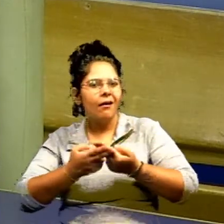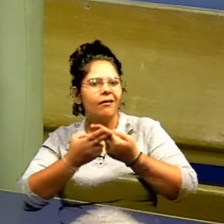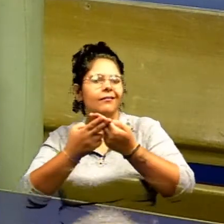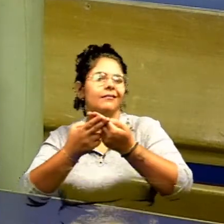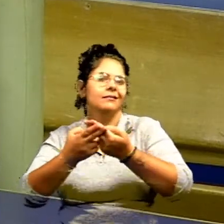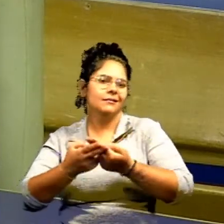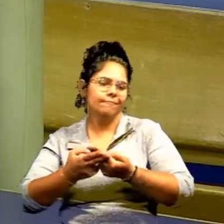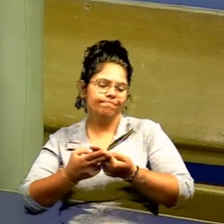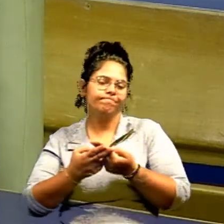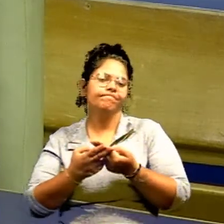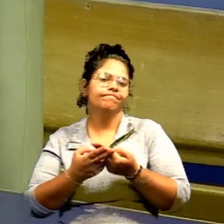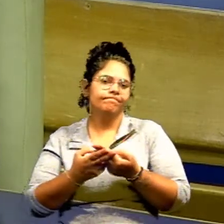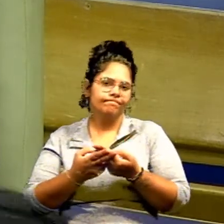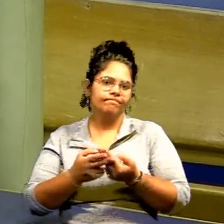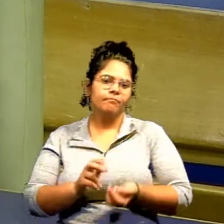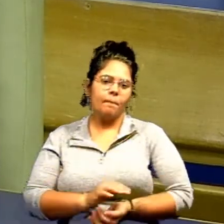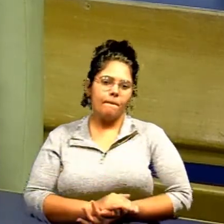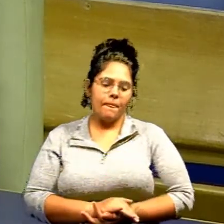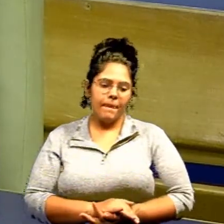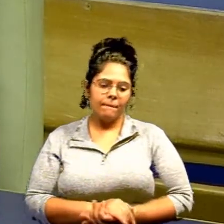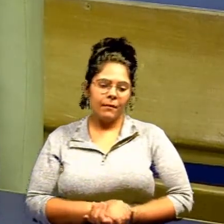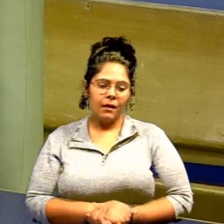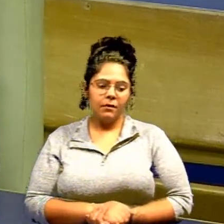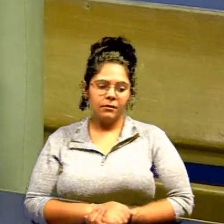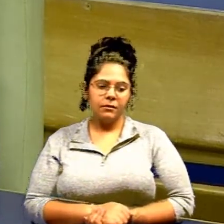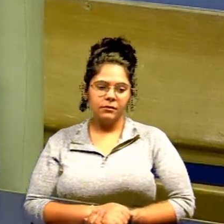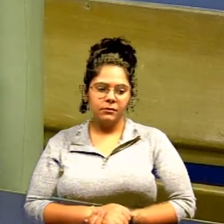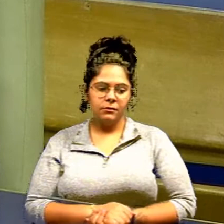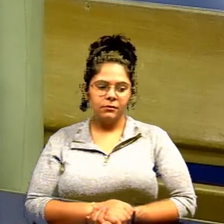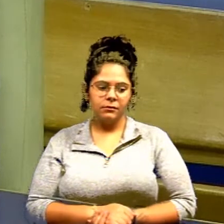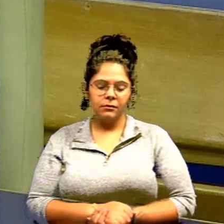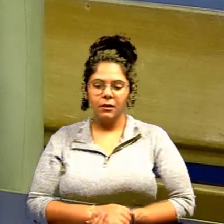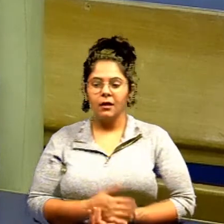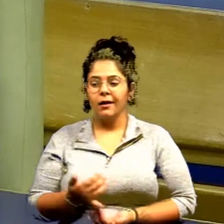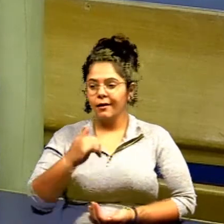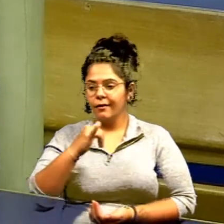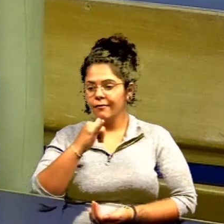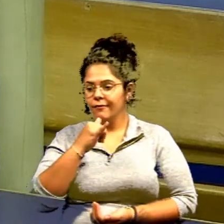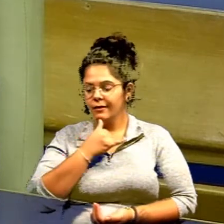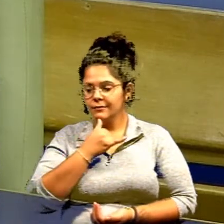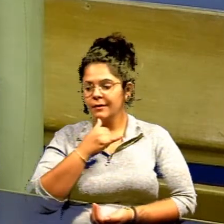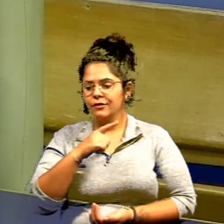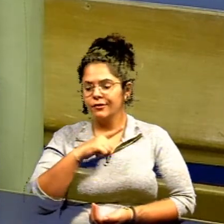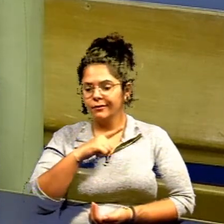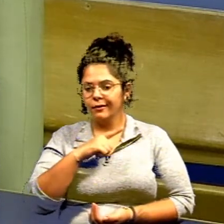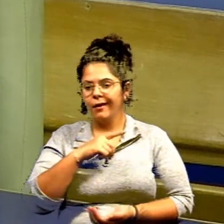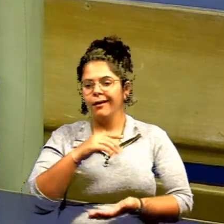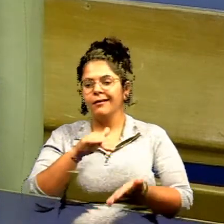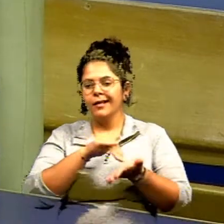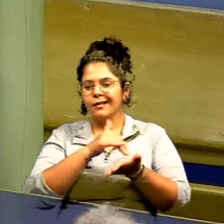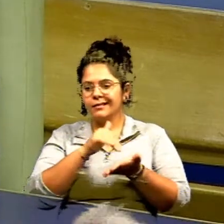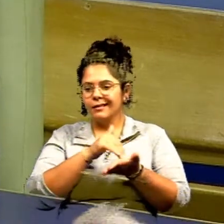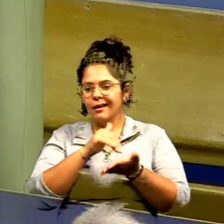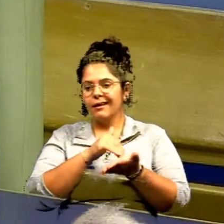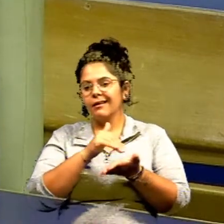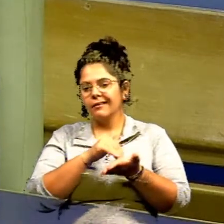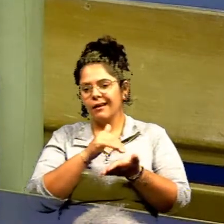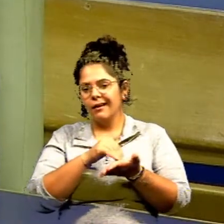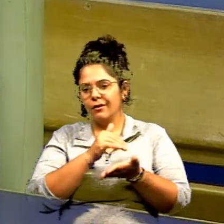no telefone que inclusive como mesmo o senhor senhor presidente só manifestou infelizmente nós temos alguns secretários que